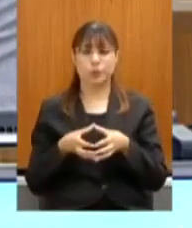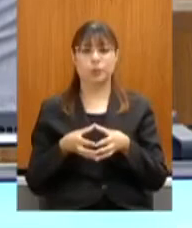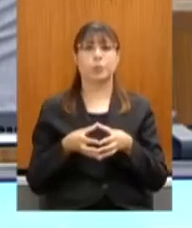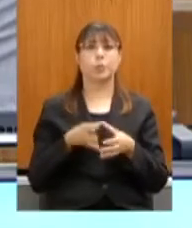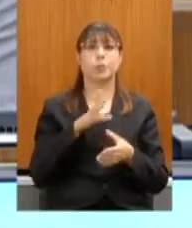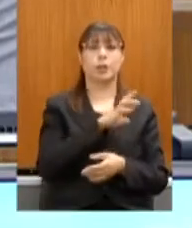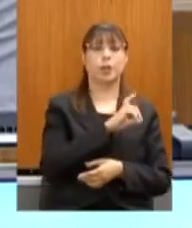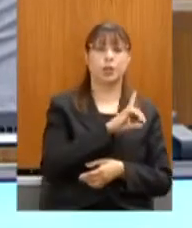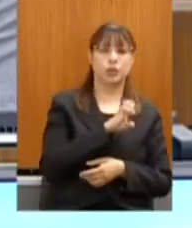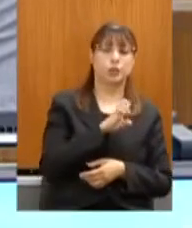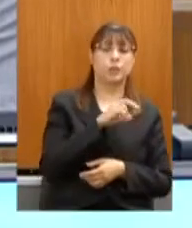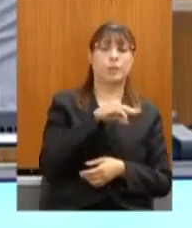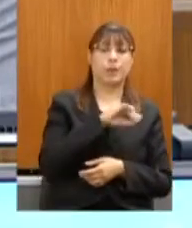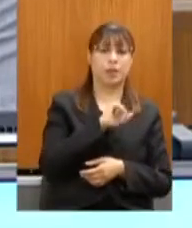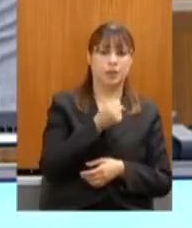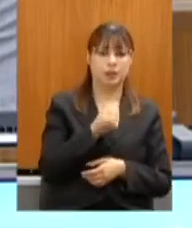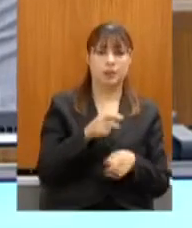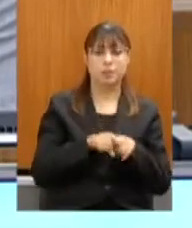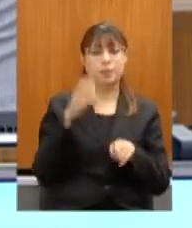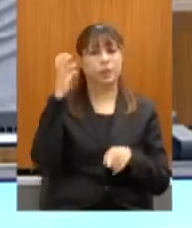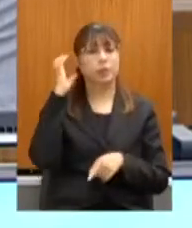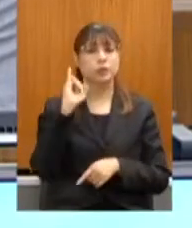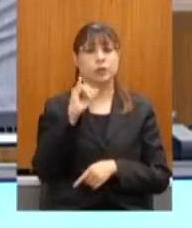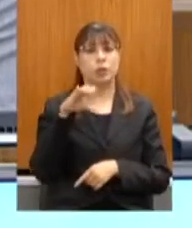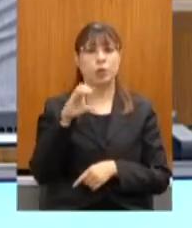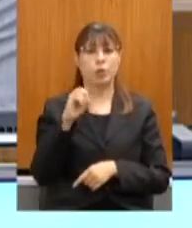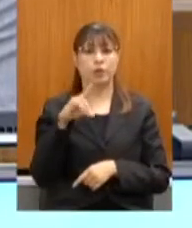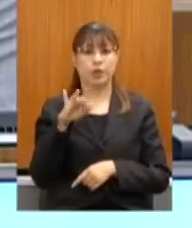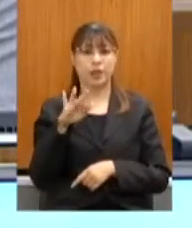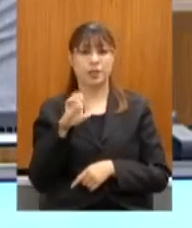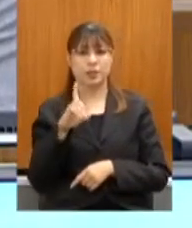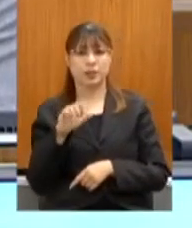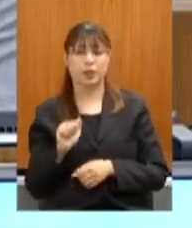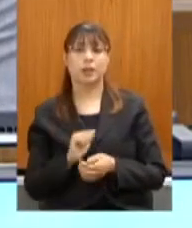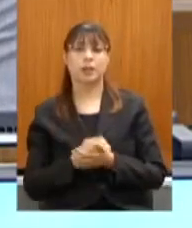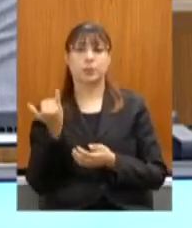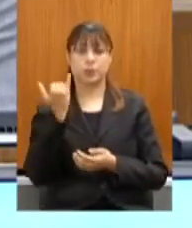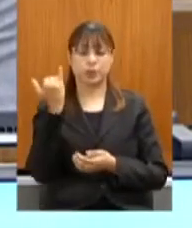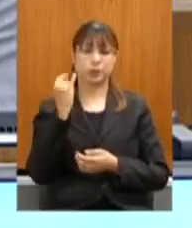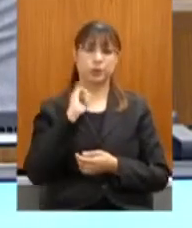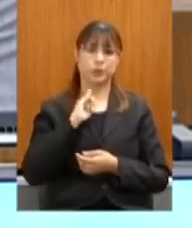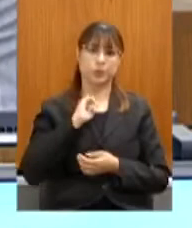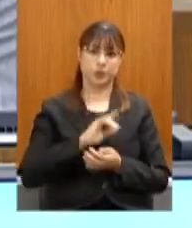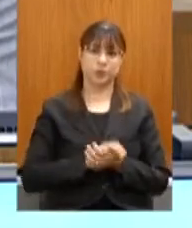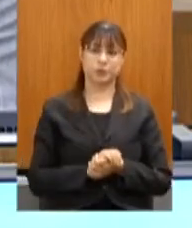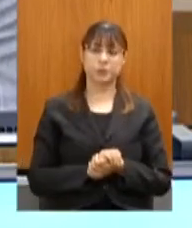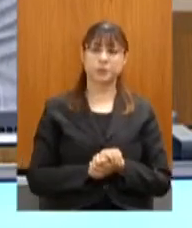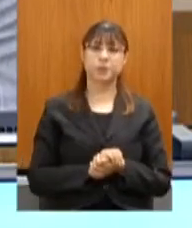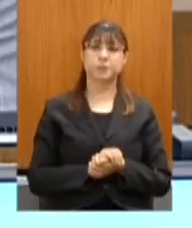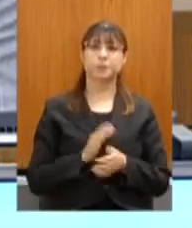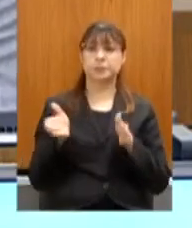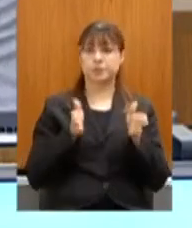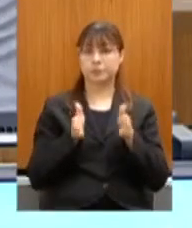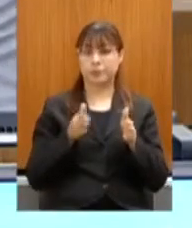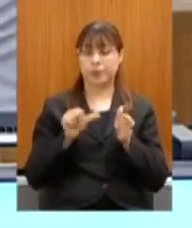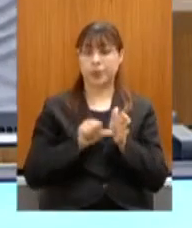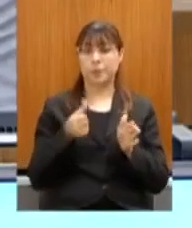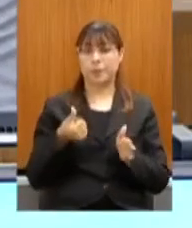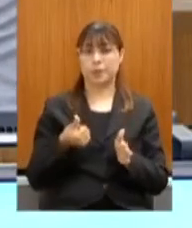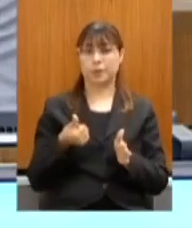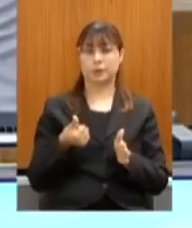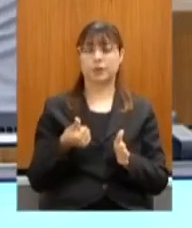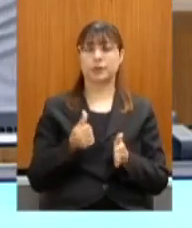Minas e Rádio Confidências tão importantes para a cultura mineira. Acessibilidade. Pela primeira vez em